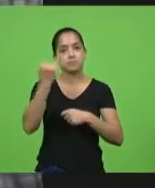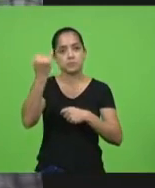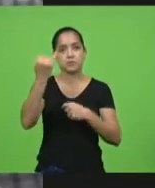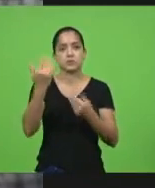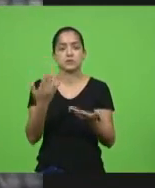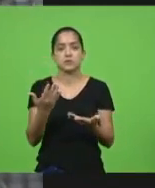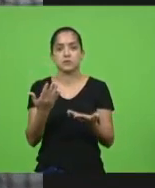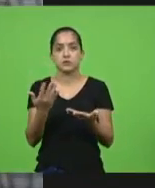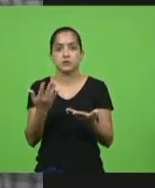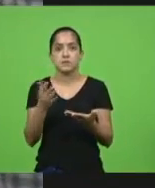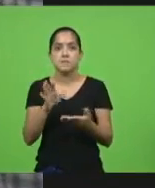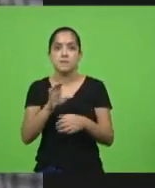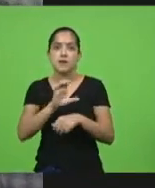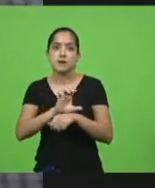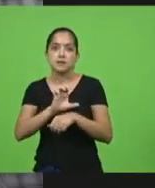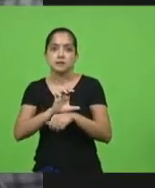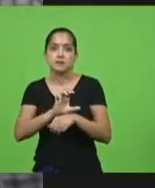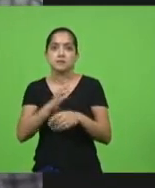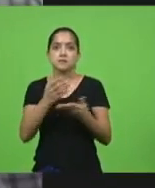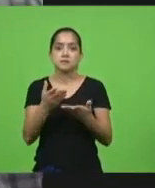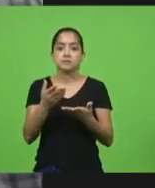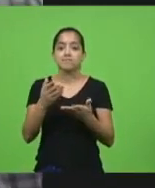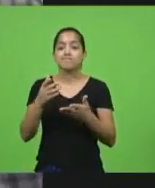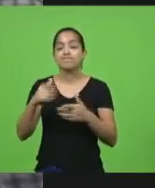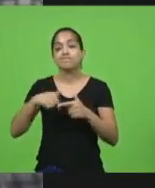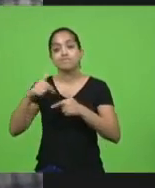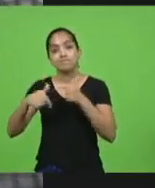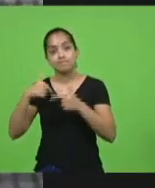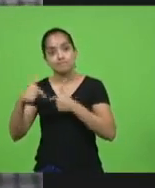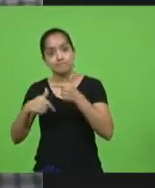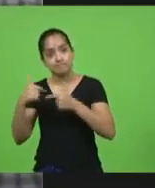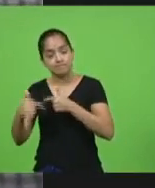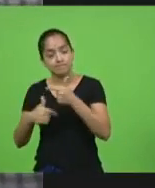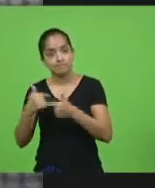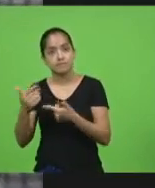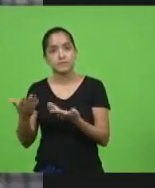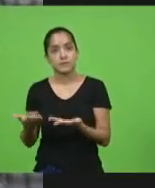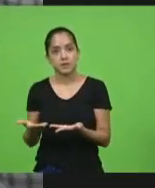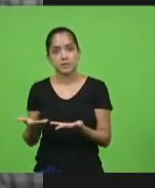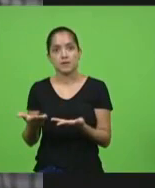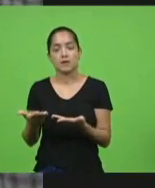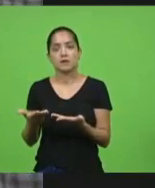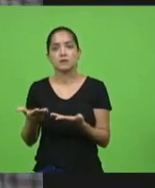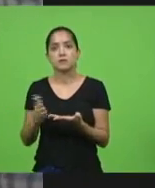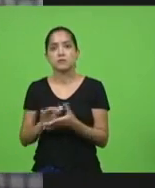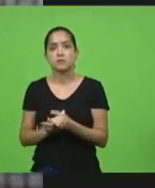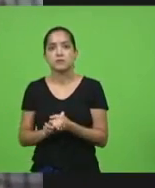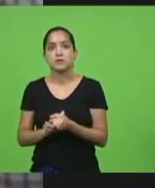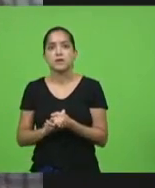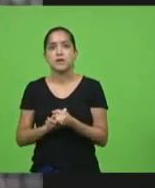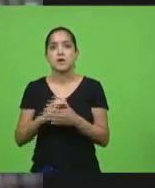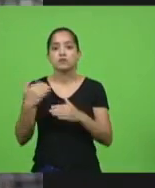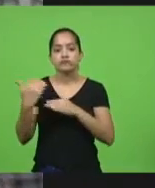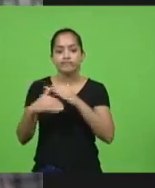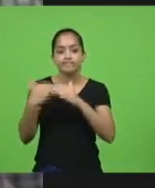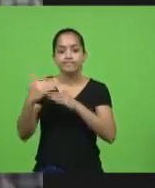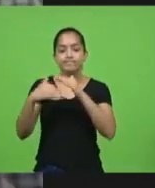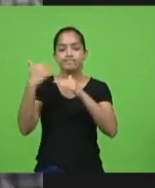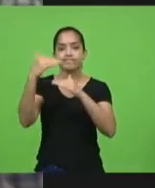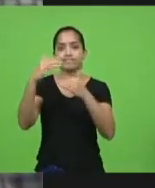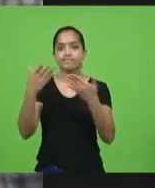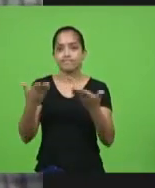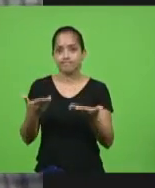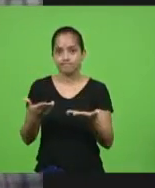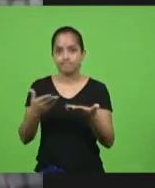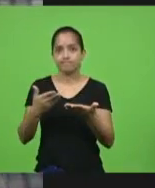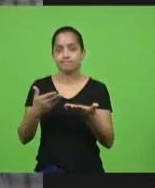Estado, nós temos que olhar para os empregos, nós temos que olhar para o desenvolvimento do nosso país e do nosso